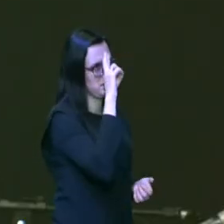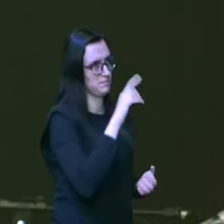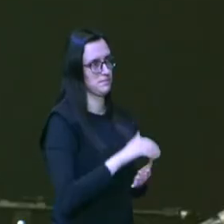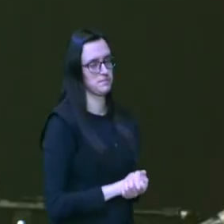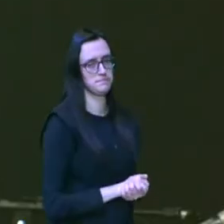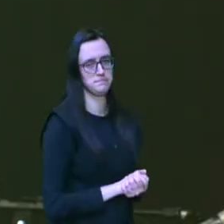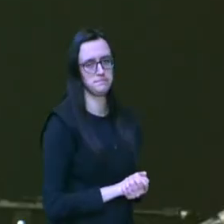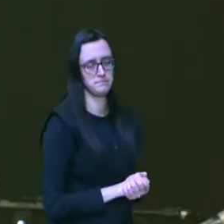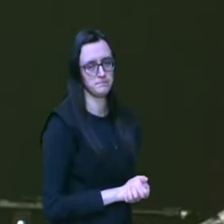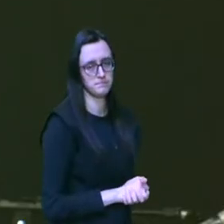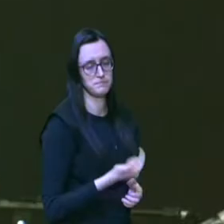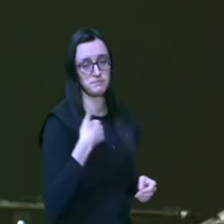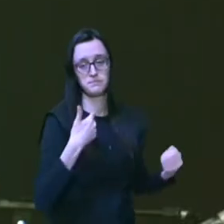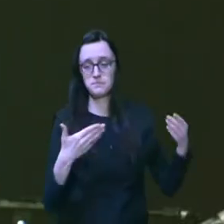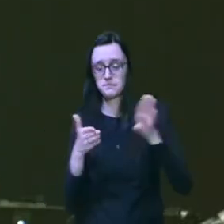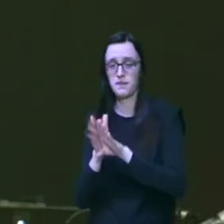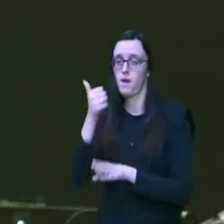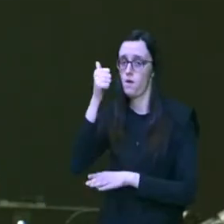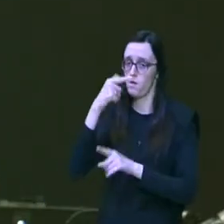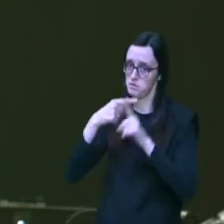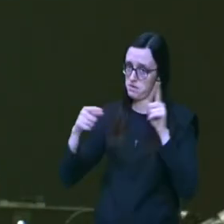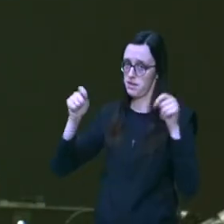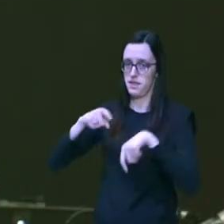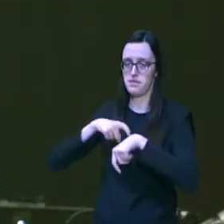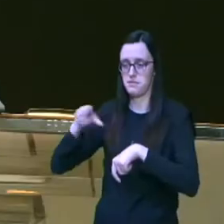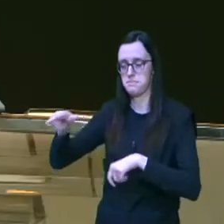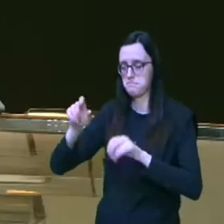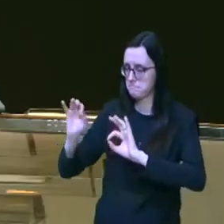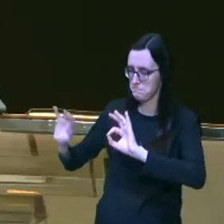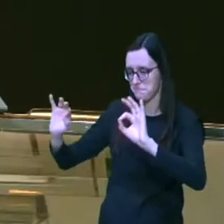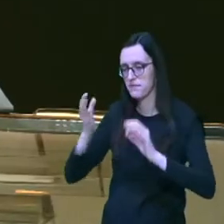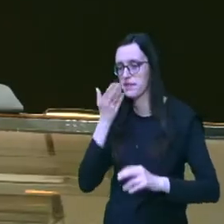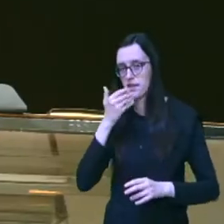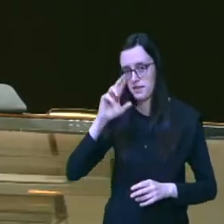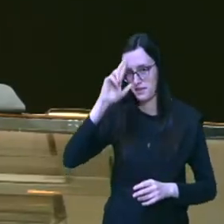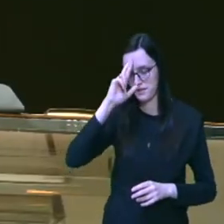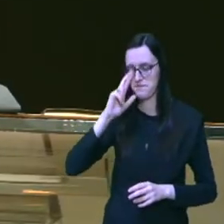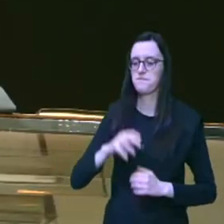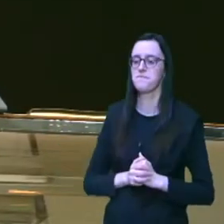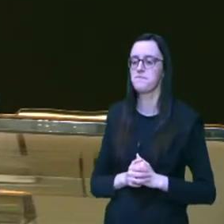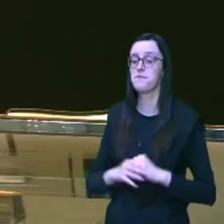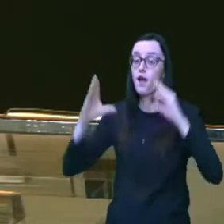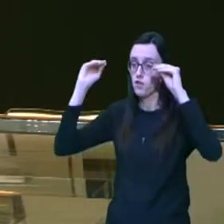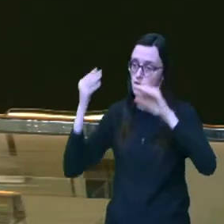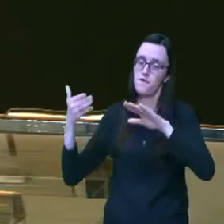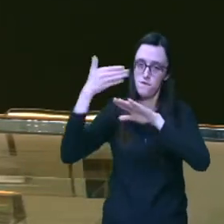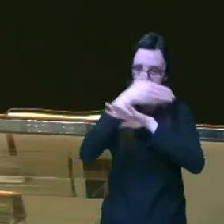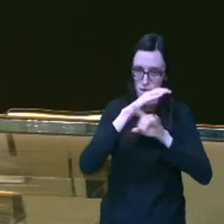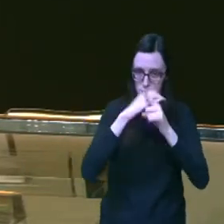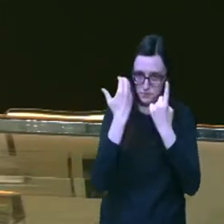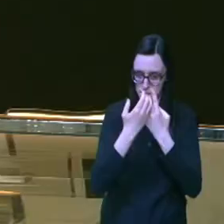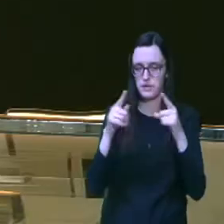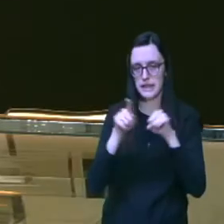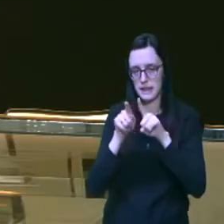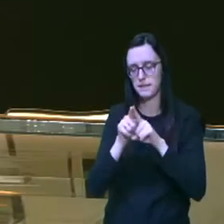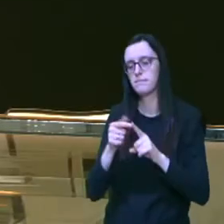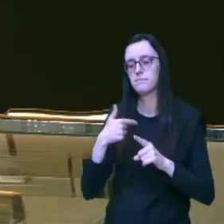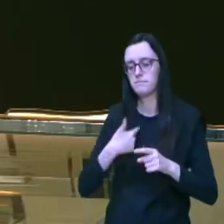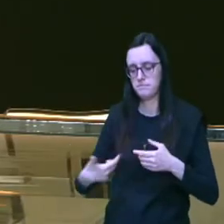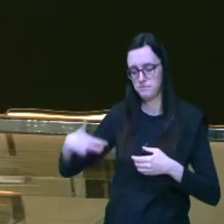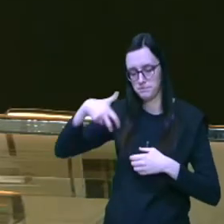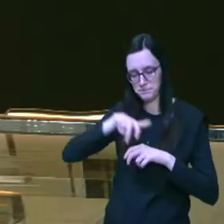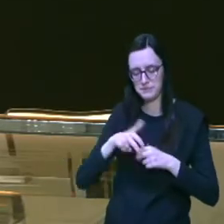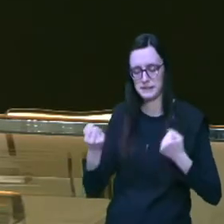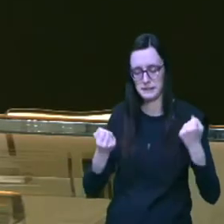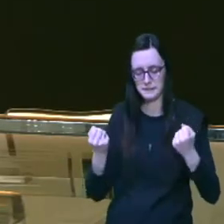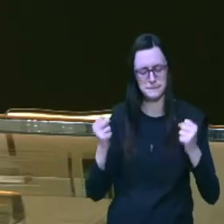e eu cheguei lá onze e meia da manhã e deu tempo deles fazerem o almoço a noite estar conosco no culto e quando eu entrei no carro eu falei